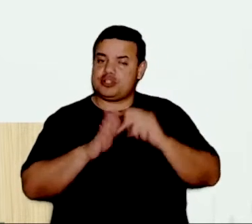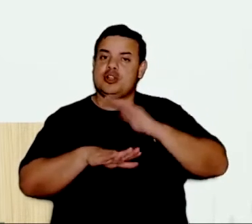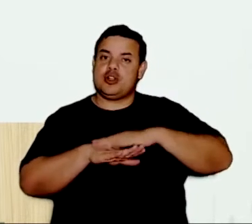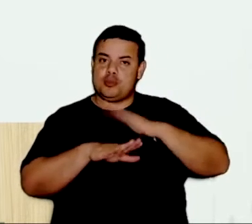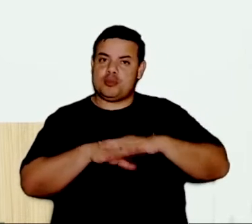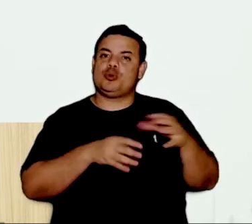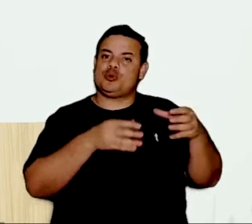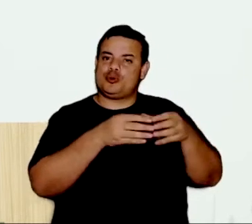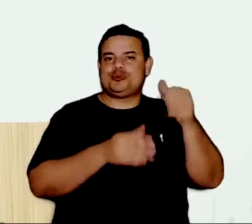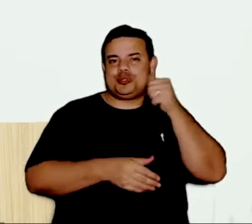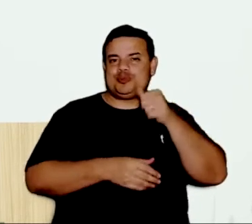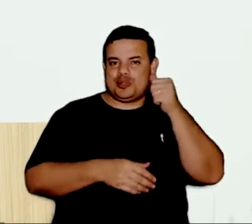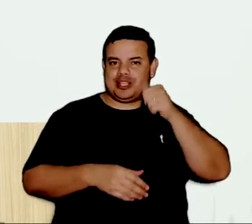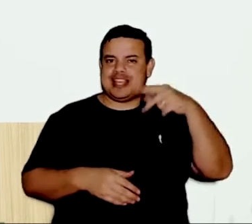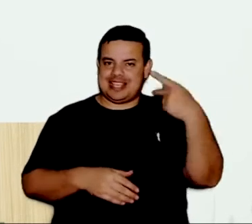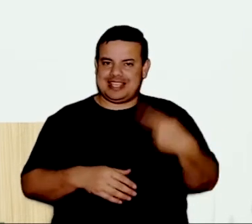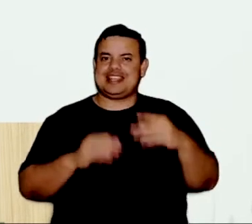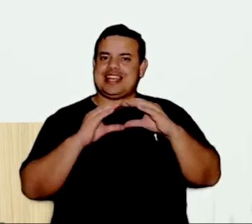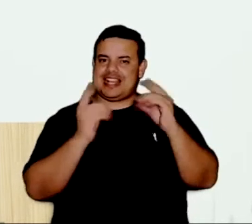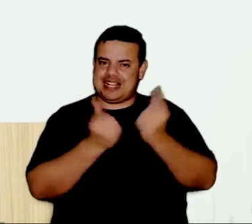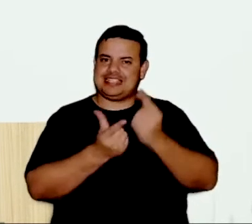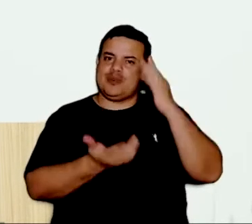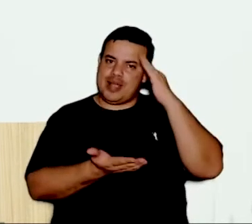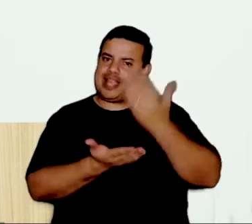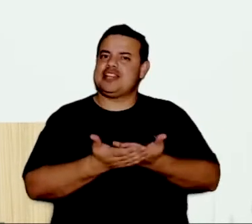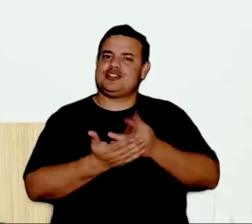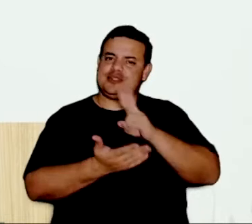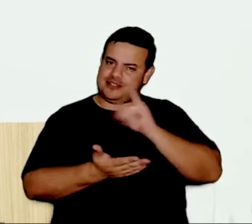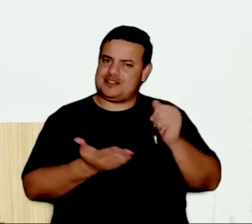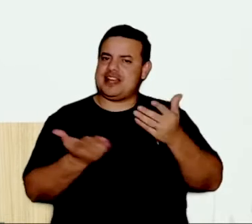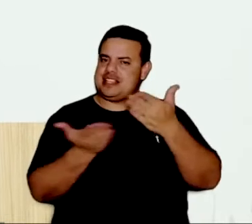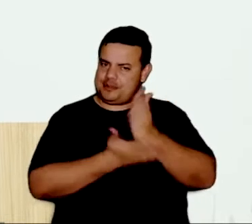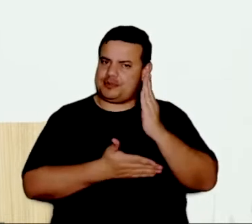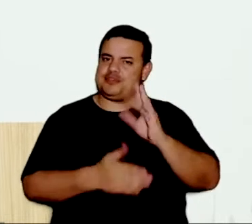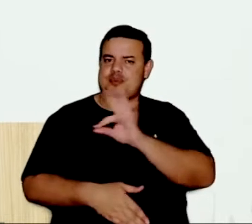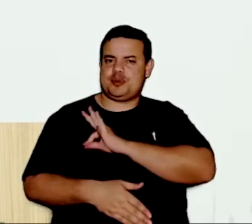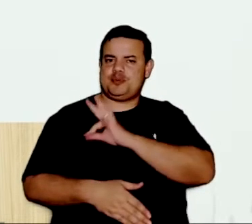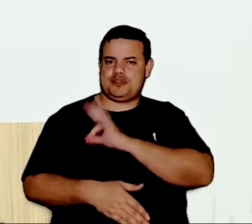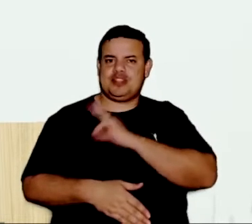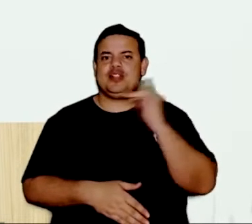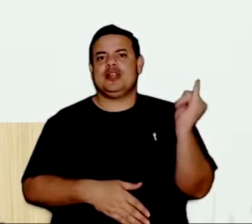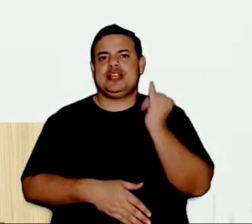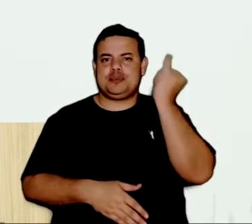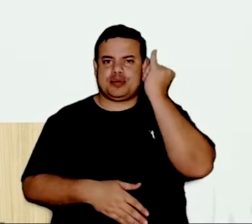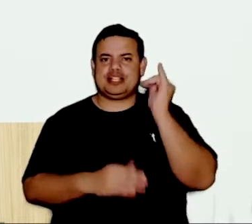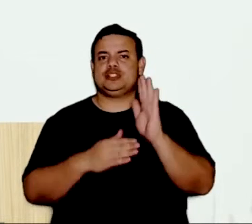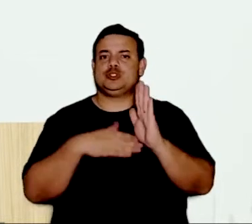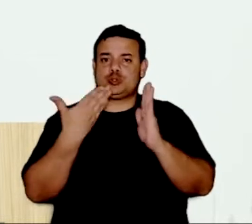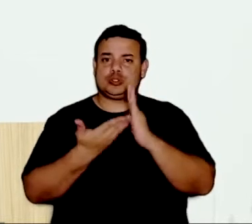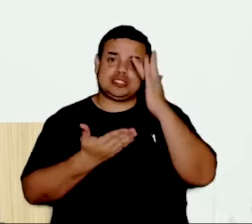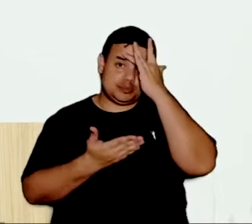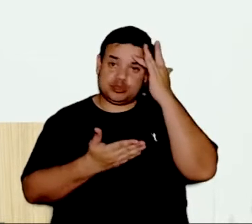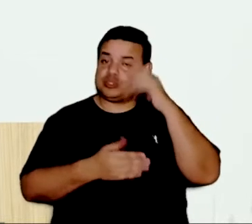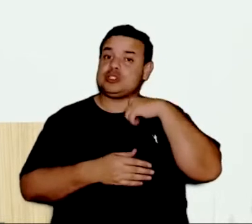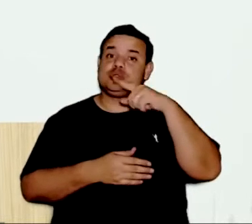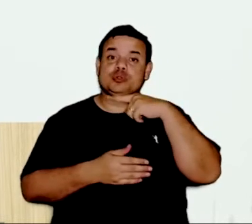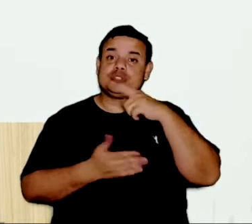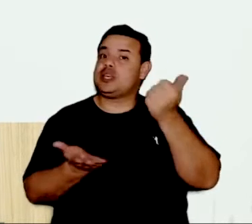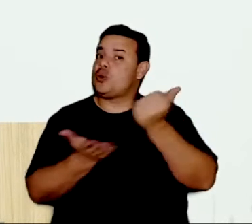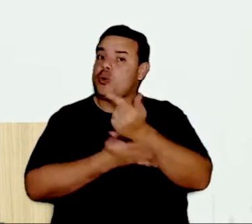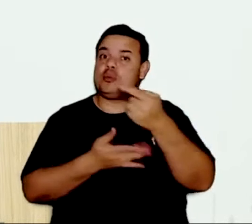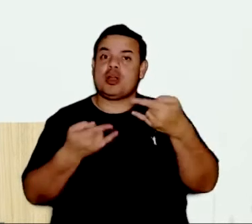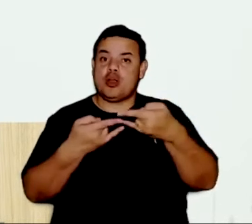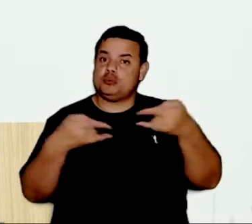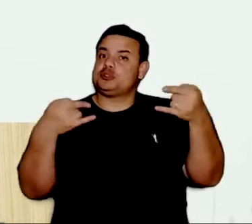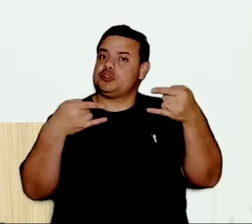acredito que dessa vez vai ser aprovado pelo nosso prefeito. É importante que todos que não têm condições de comprar os absorventes possam ganhar esse